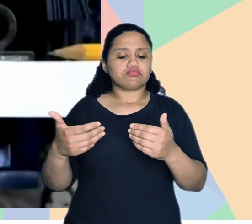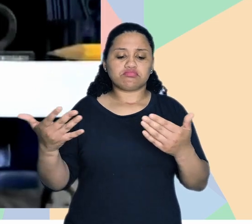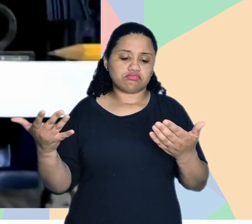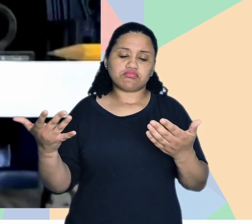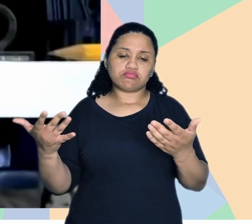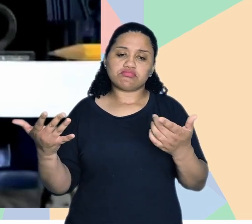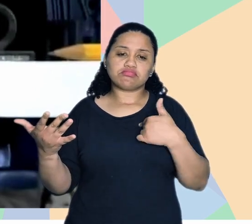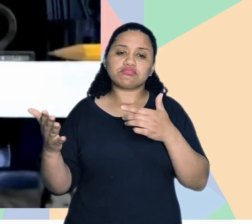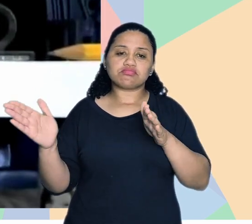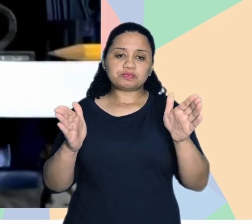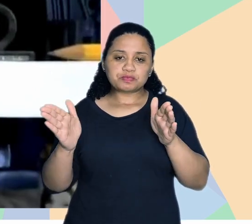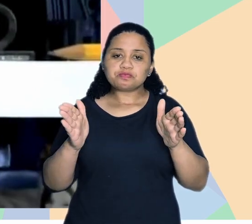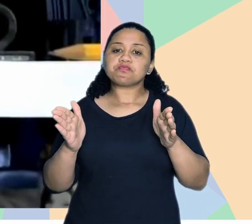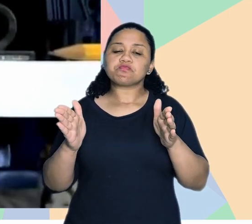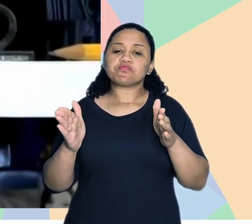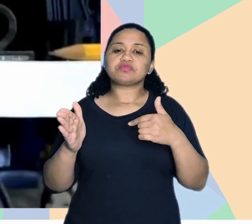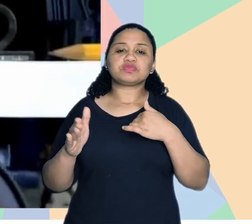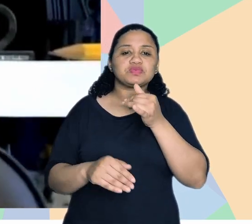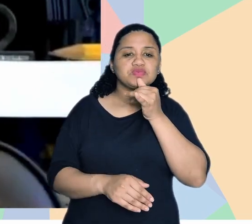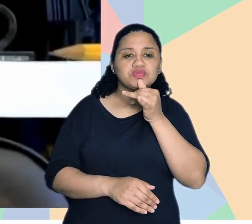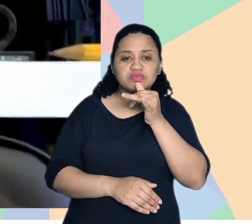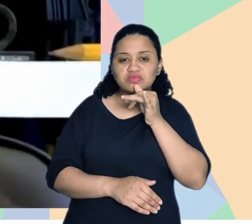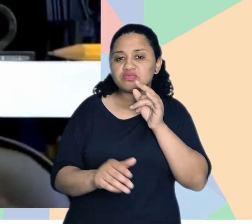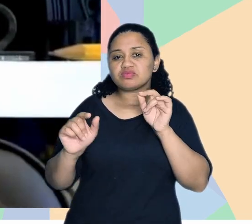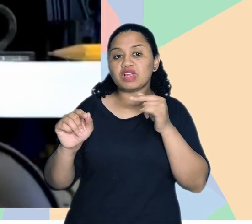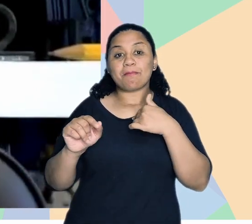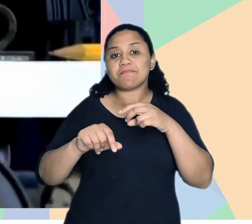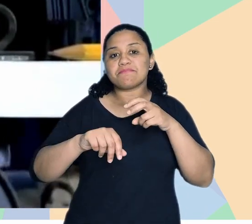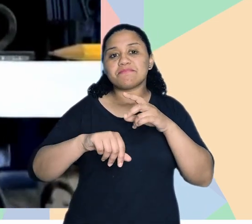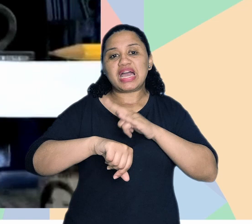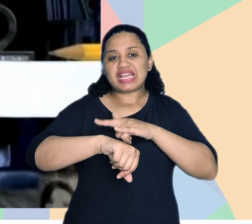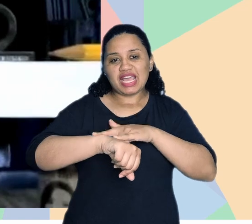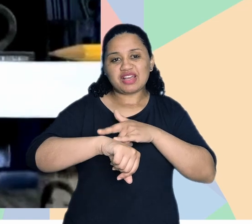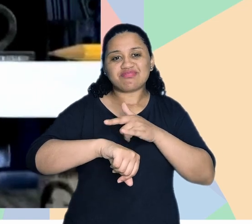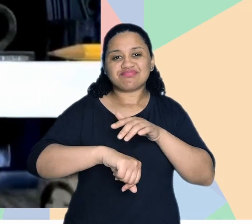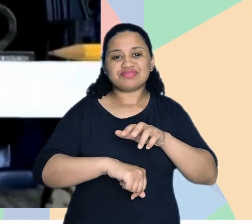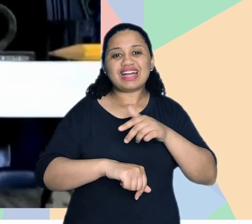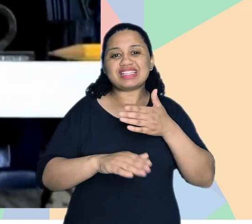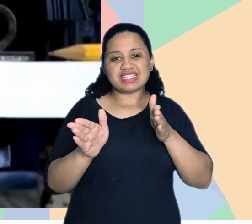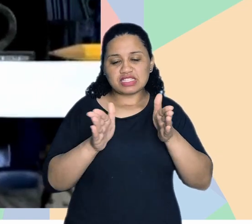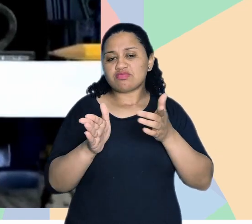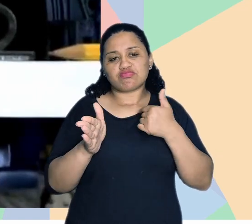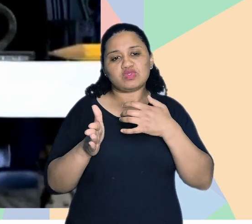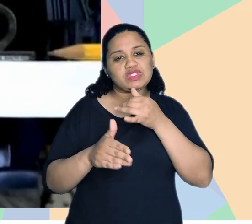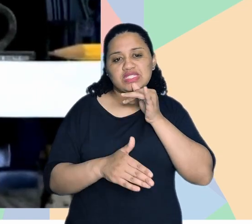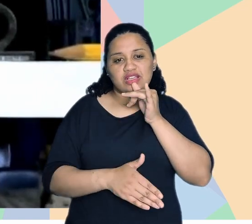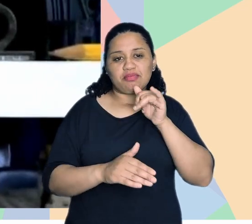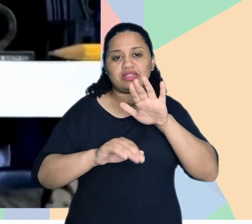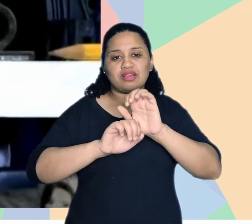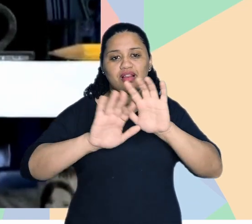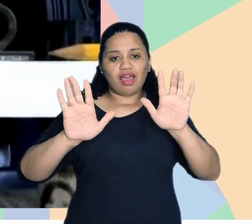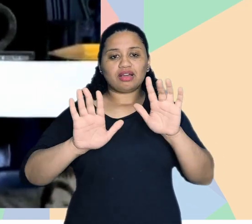E aí, né? Acho que o sanitário é acessível, acho que é o exemplo mais óbvio, né? De se falar quanto a isso.